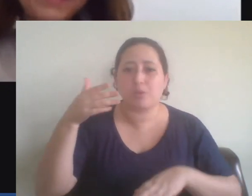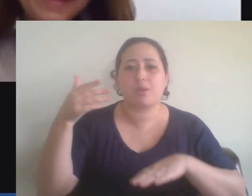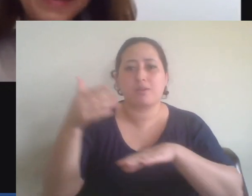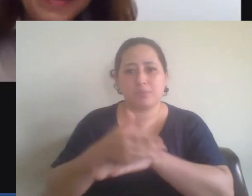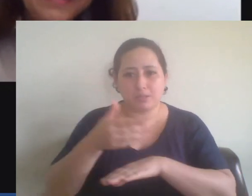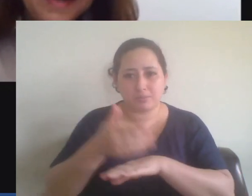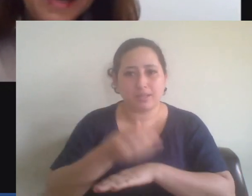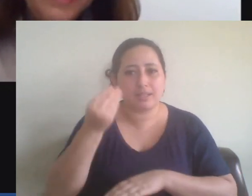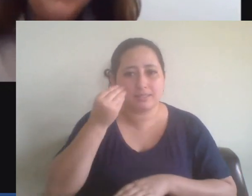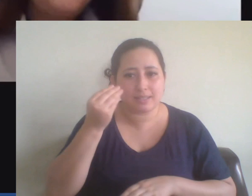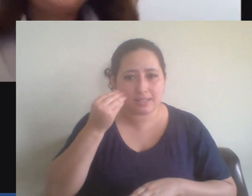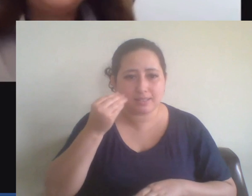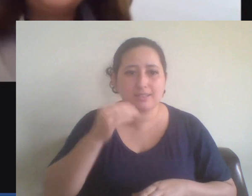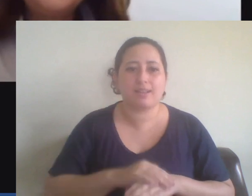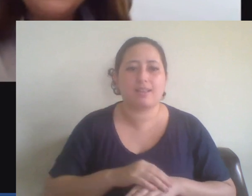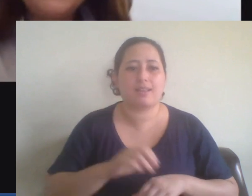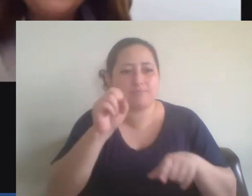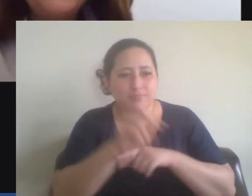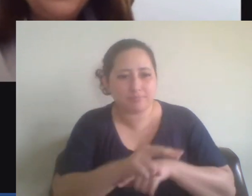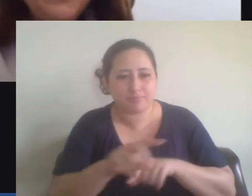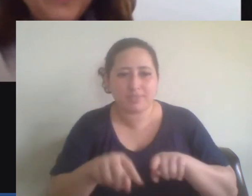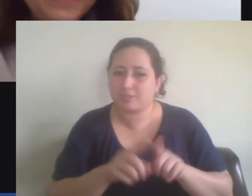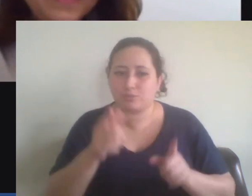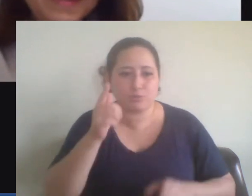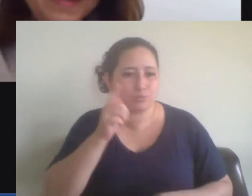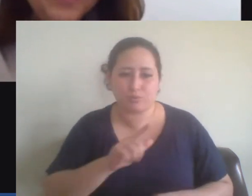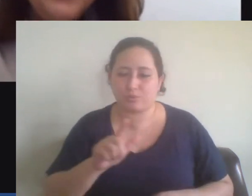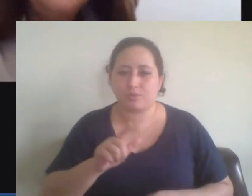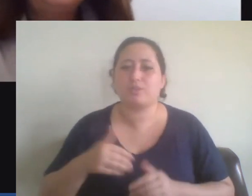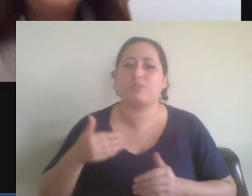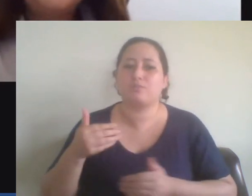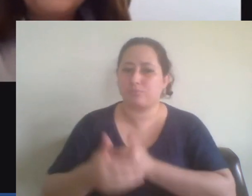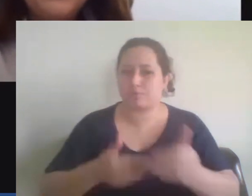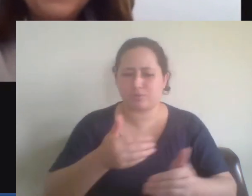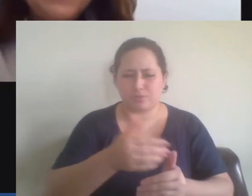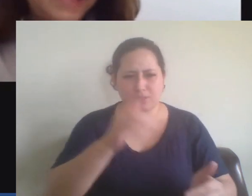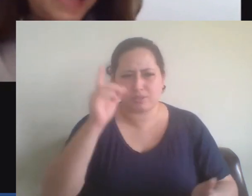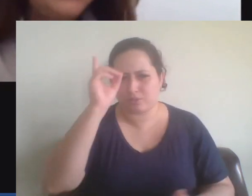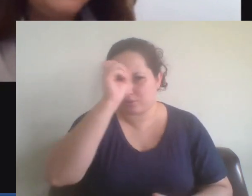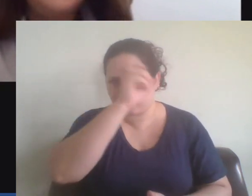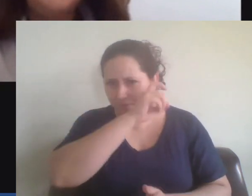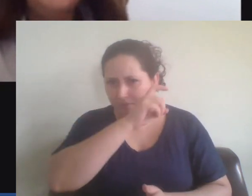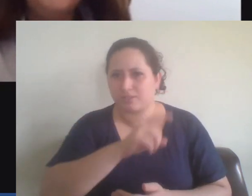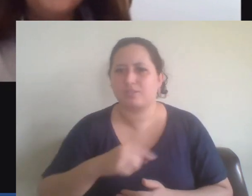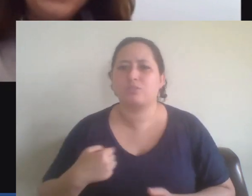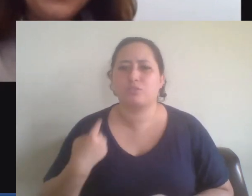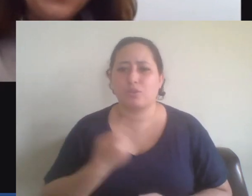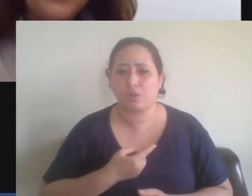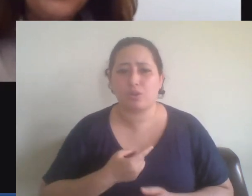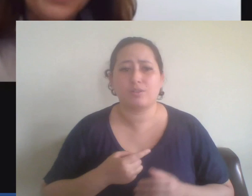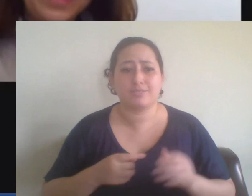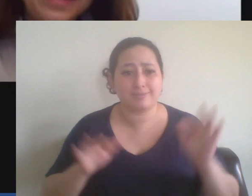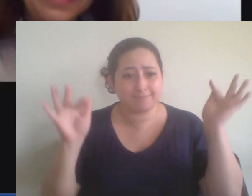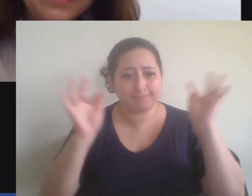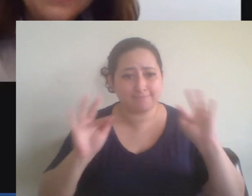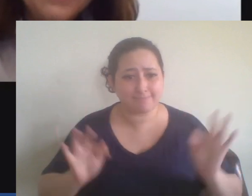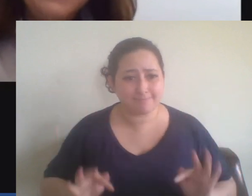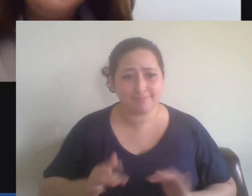e não conseguiram entrar. Foi um processo dificílimo, tivemos a felicidade de ter muitos